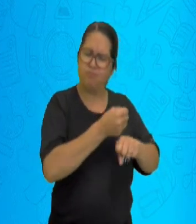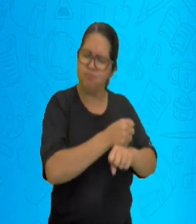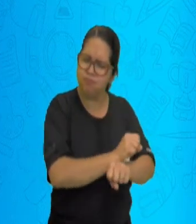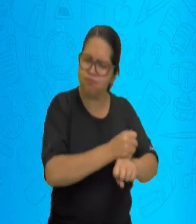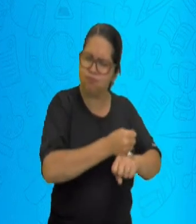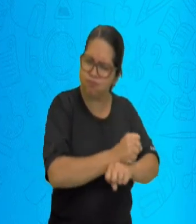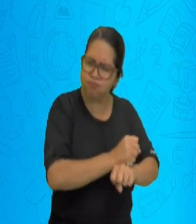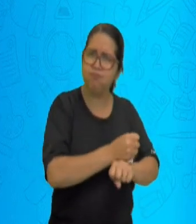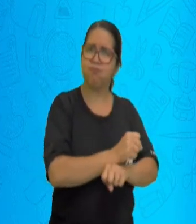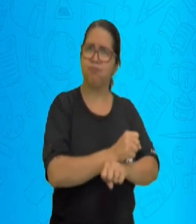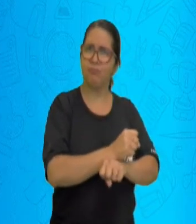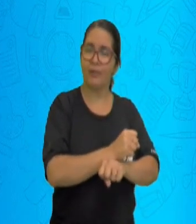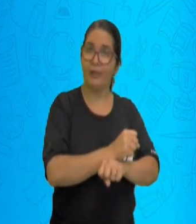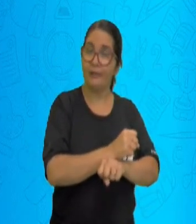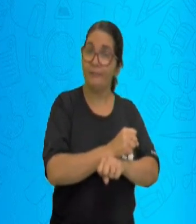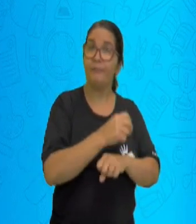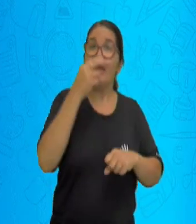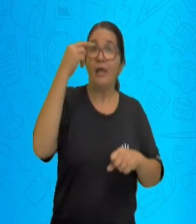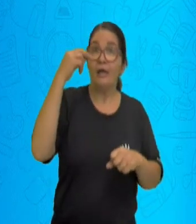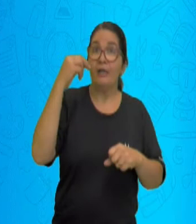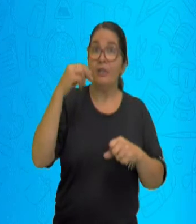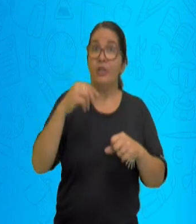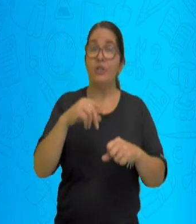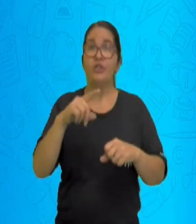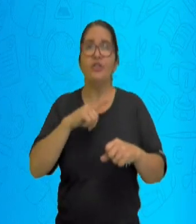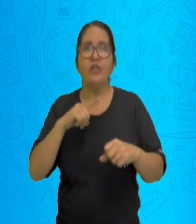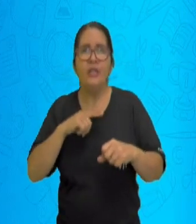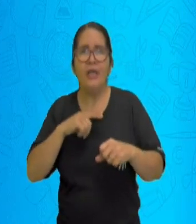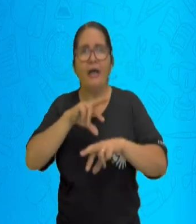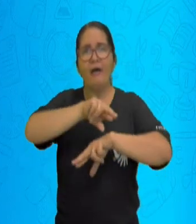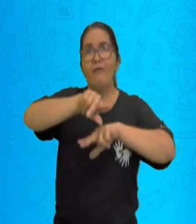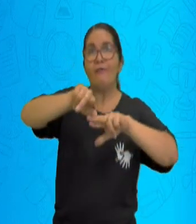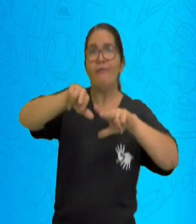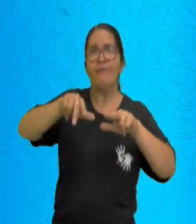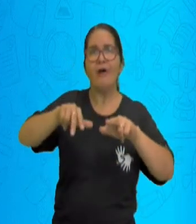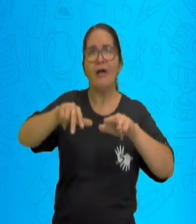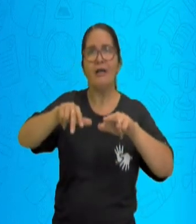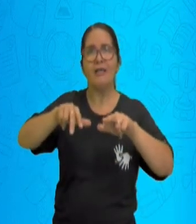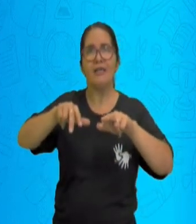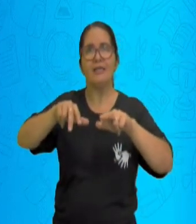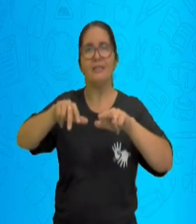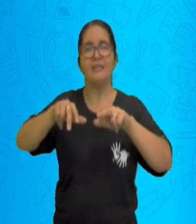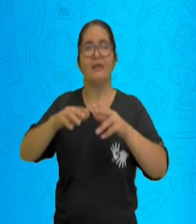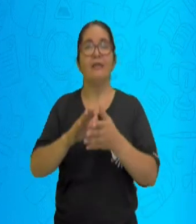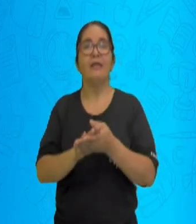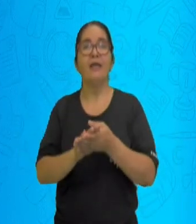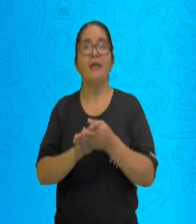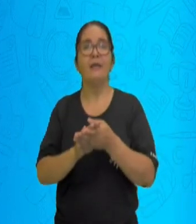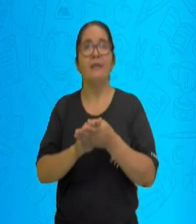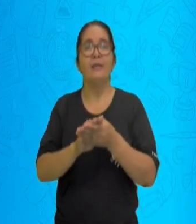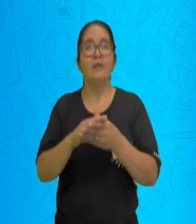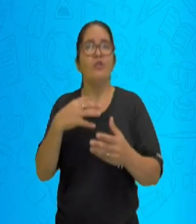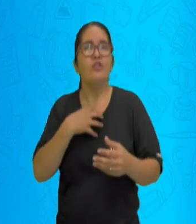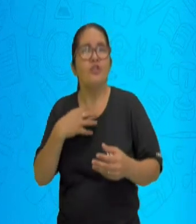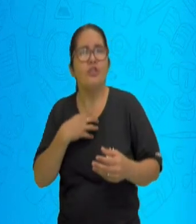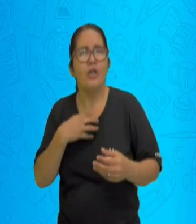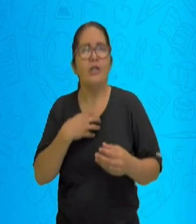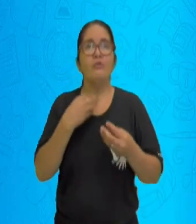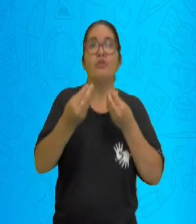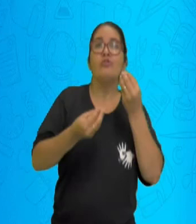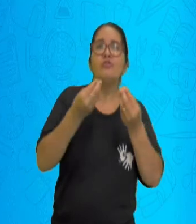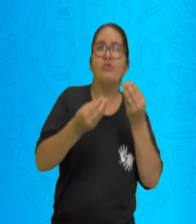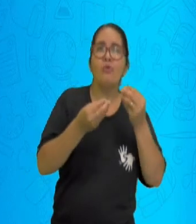Então, eles vieram o Naquele mesmo território, você pode, além de plantar o seu café, você pode também criar